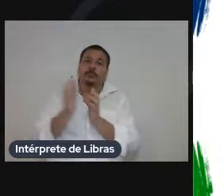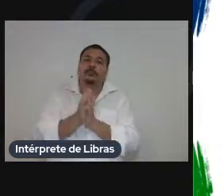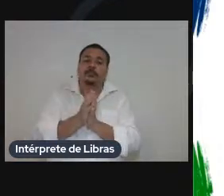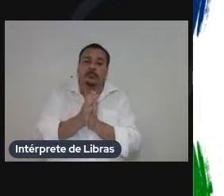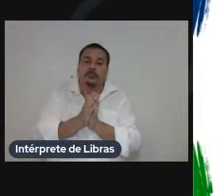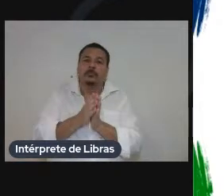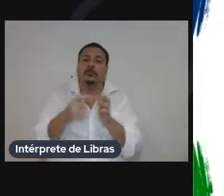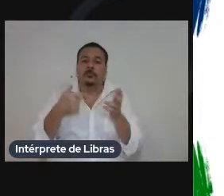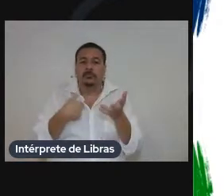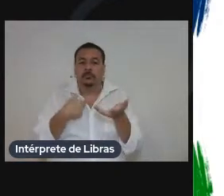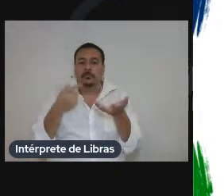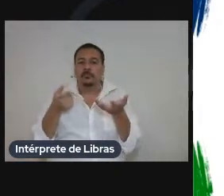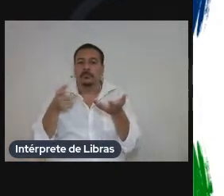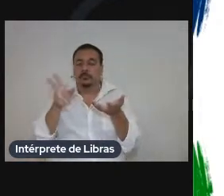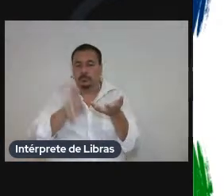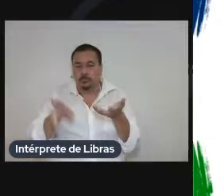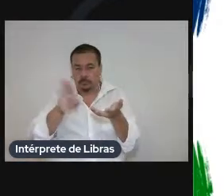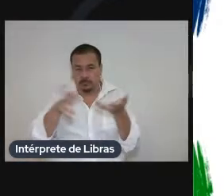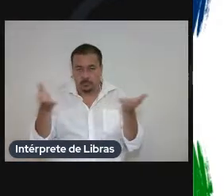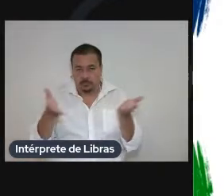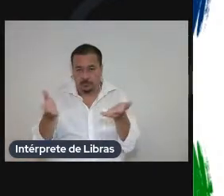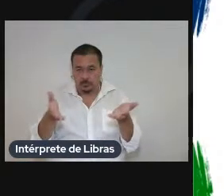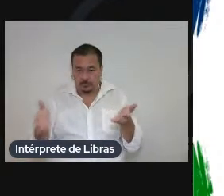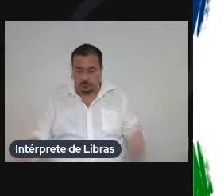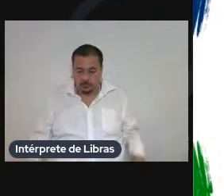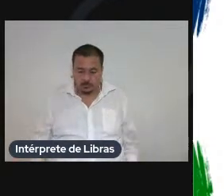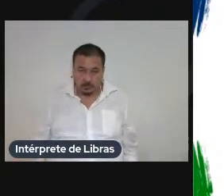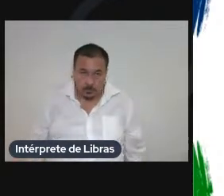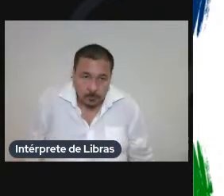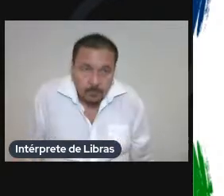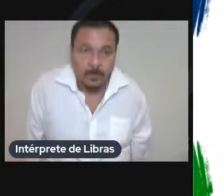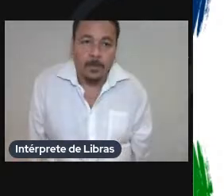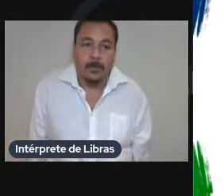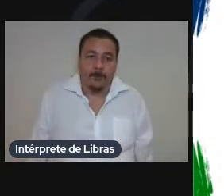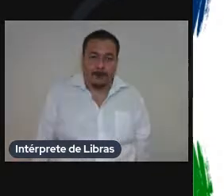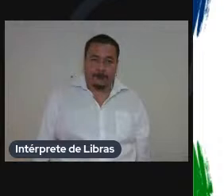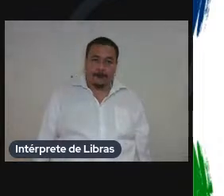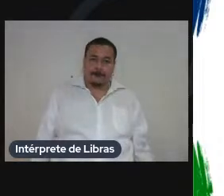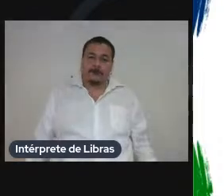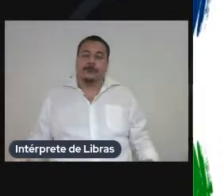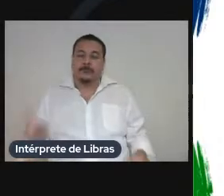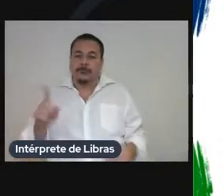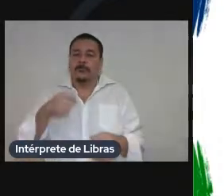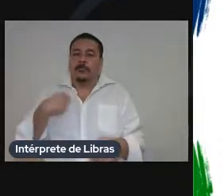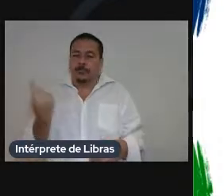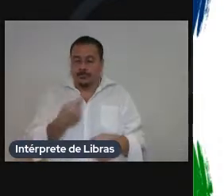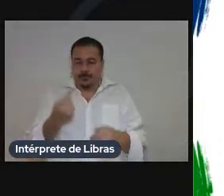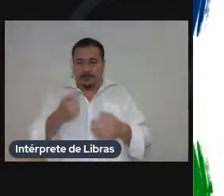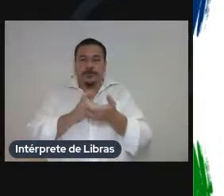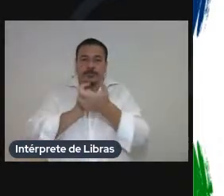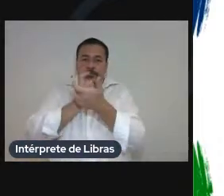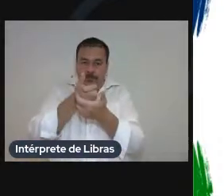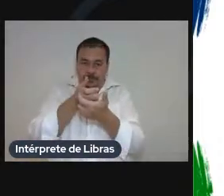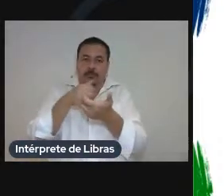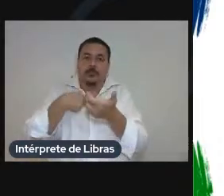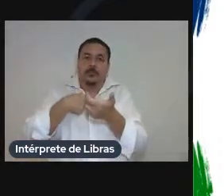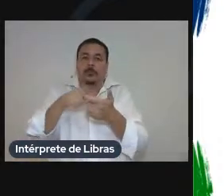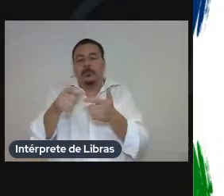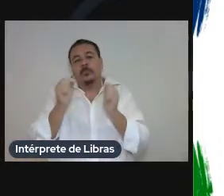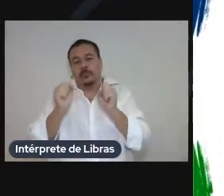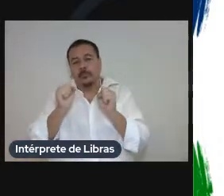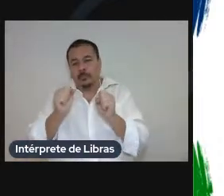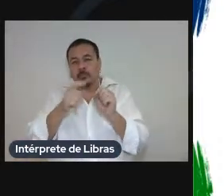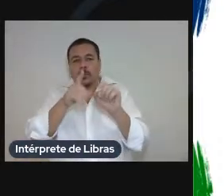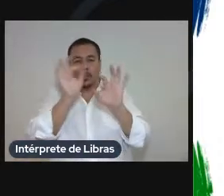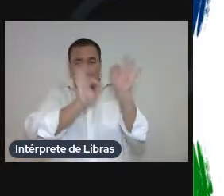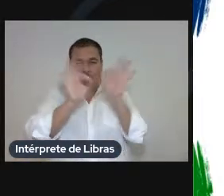agora montar a nossa entrada nós podemos colocar ali organizar